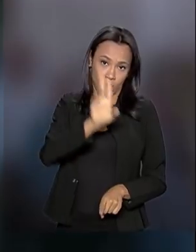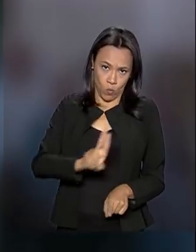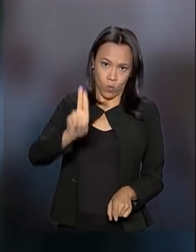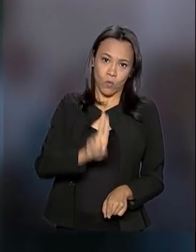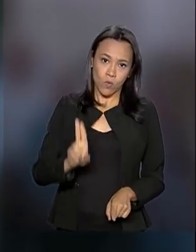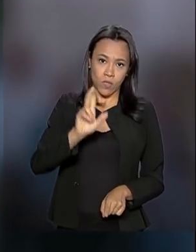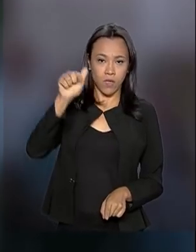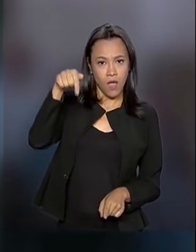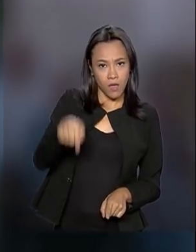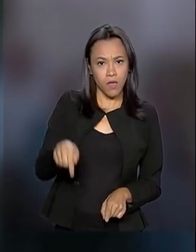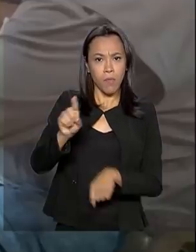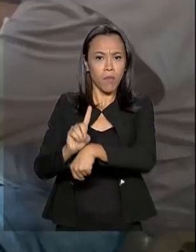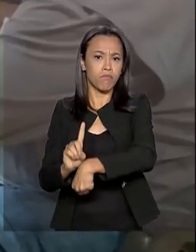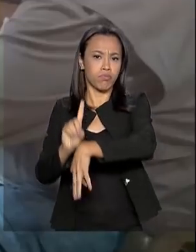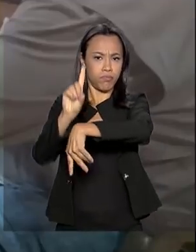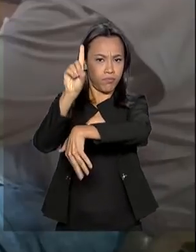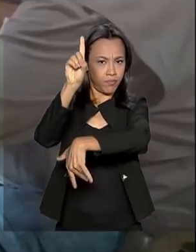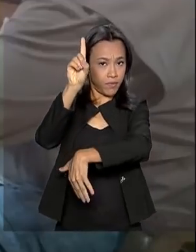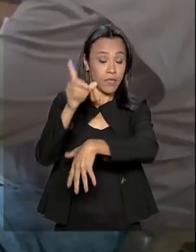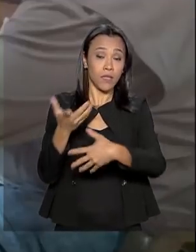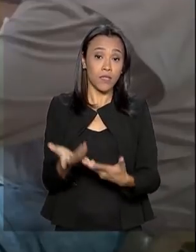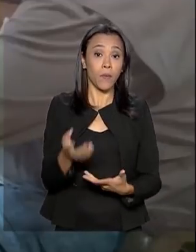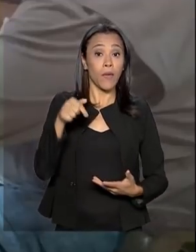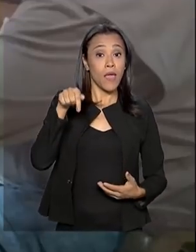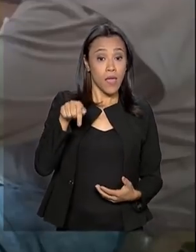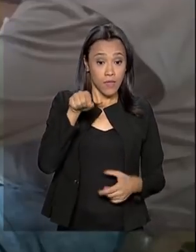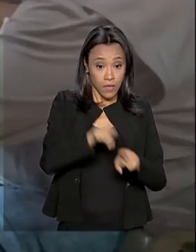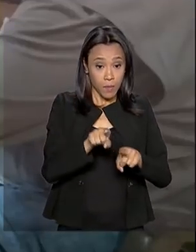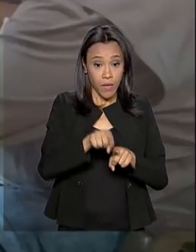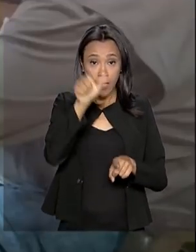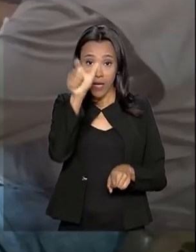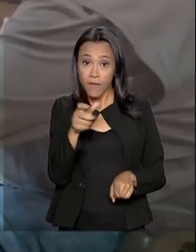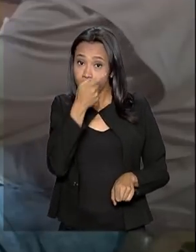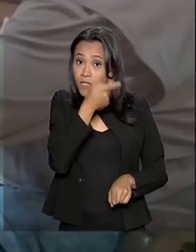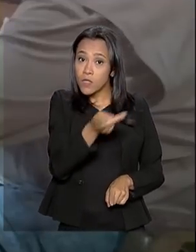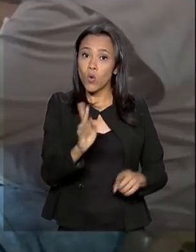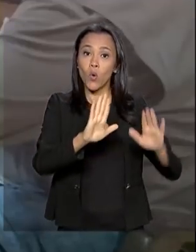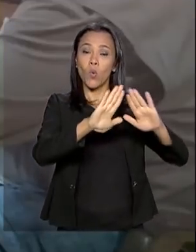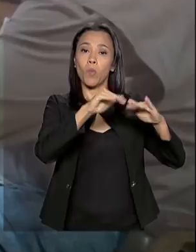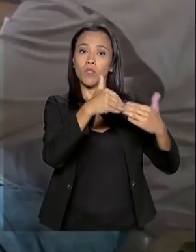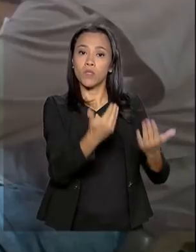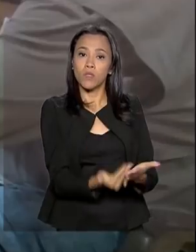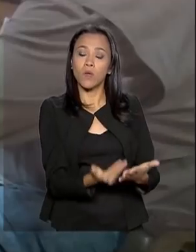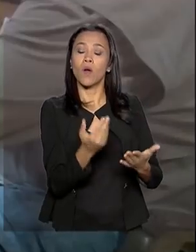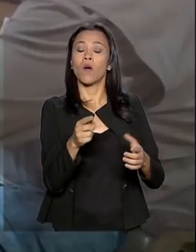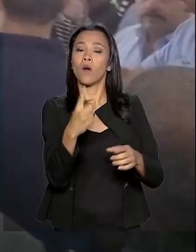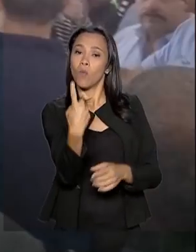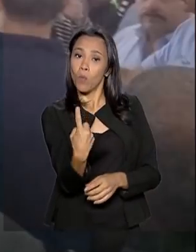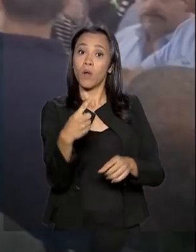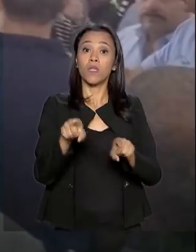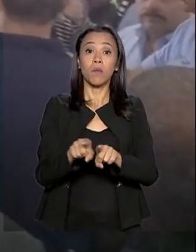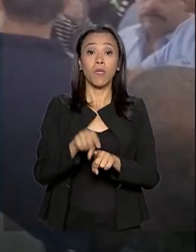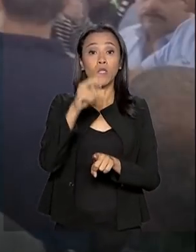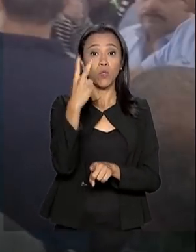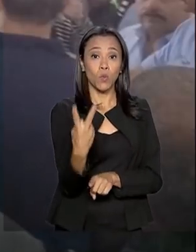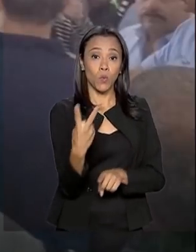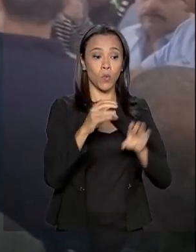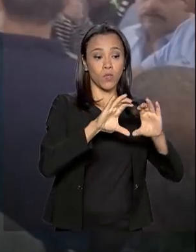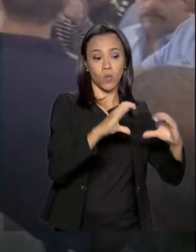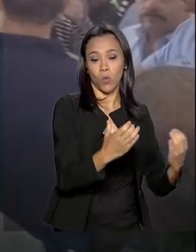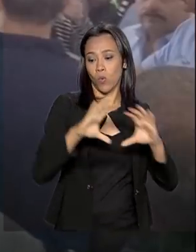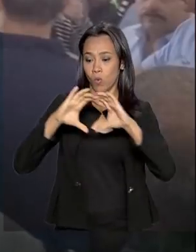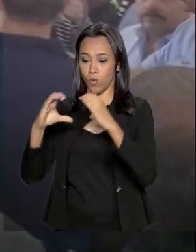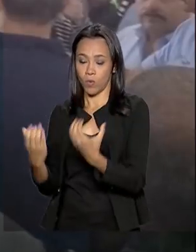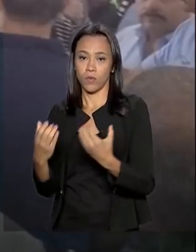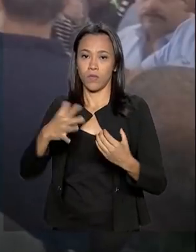lançamento de foguetes. Marcos Pontes visitou uma escola e duas comunidades da região para esclarecer